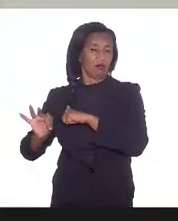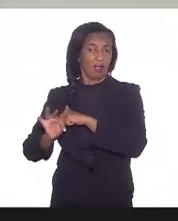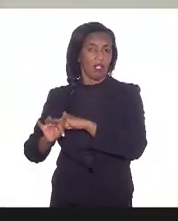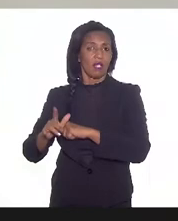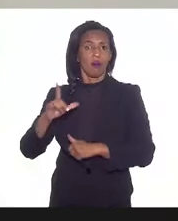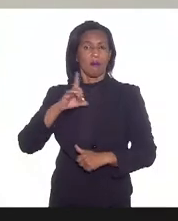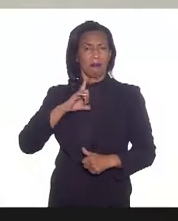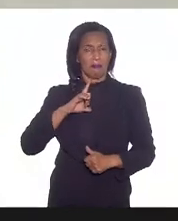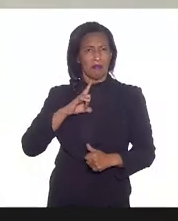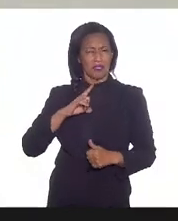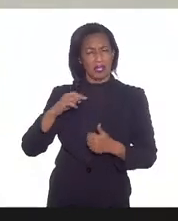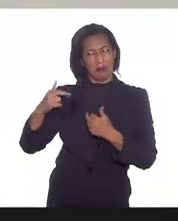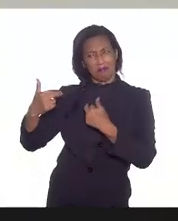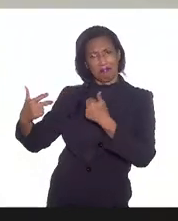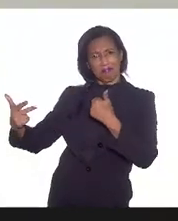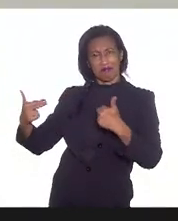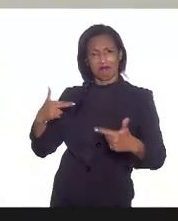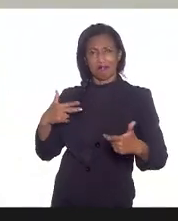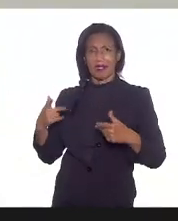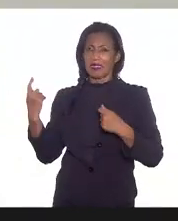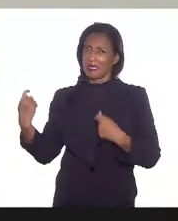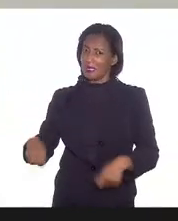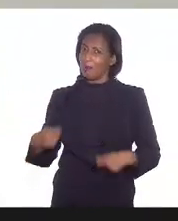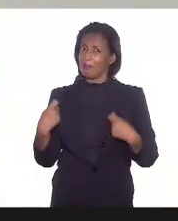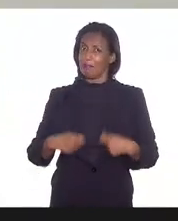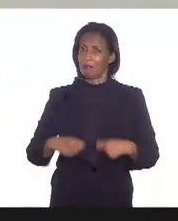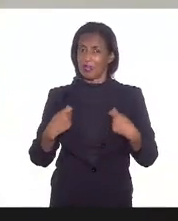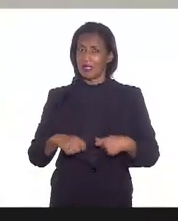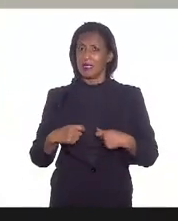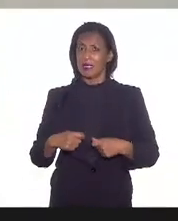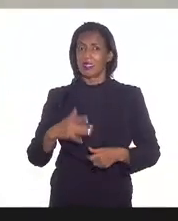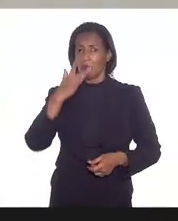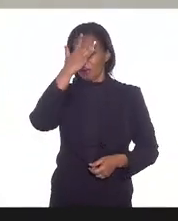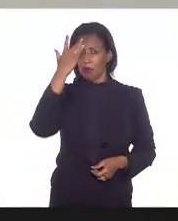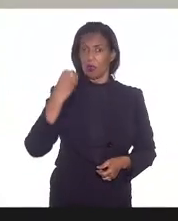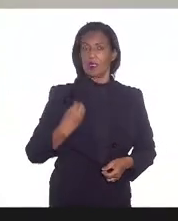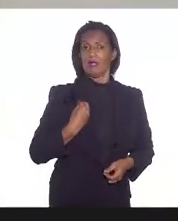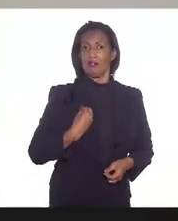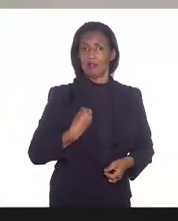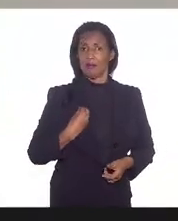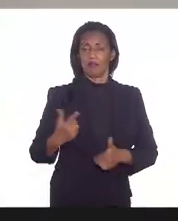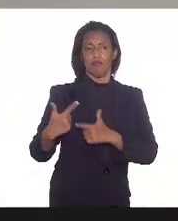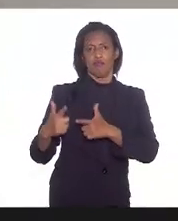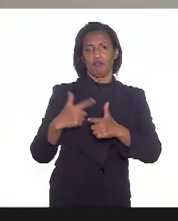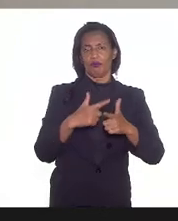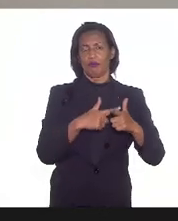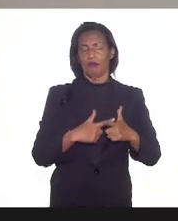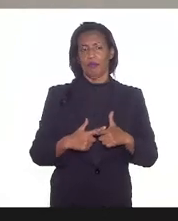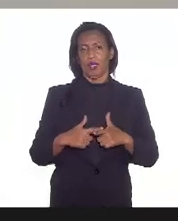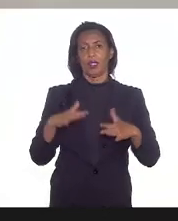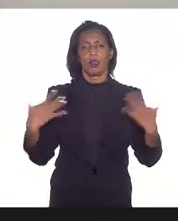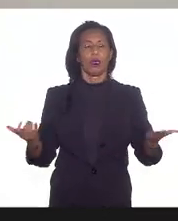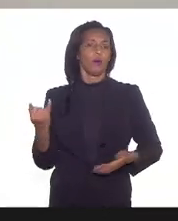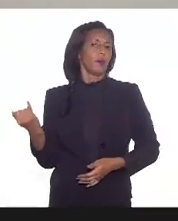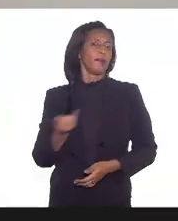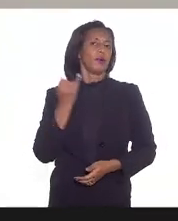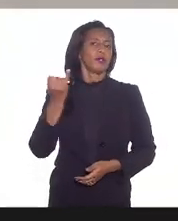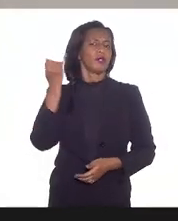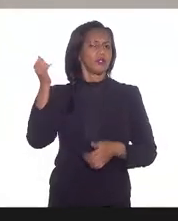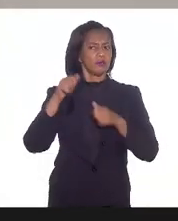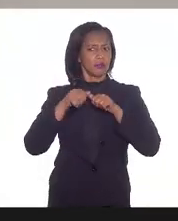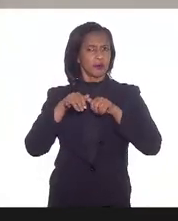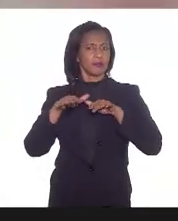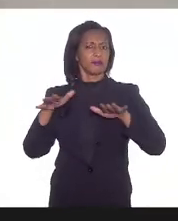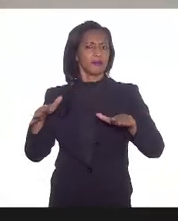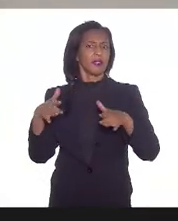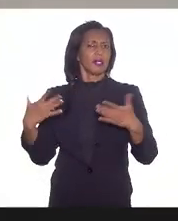elementos enfim que tem que ser trazidos por quem está vivenciando a situação então é importantíssimo que isso fosse expandido sei que não